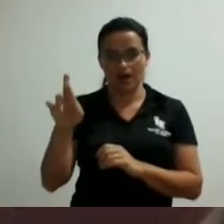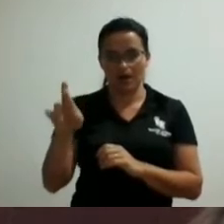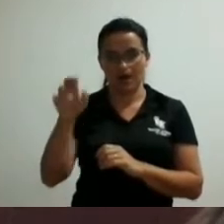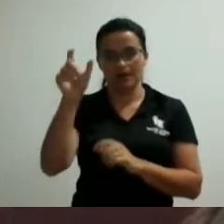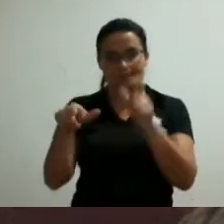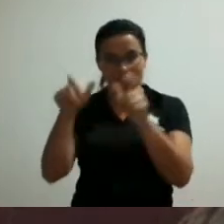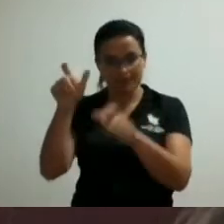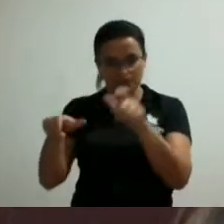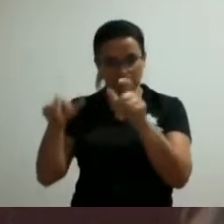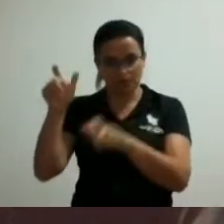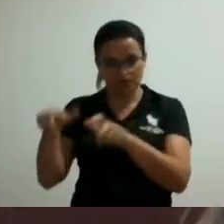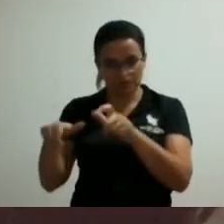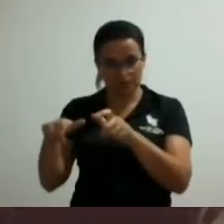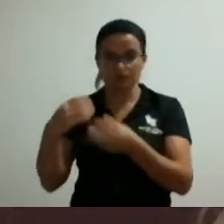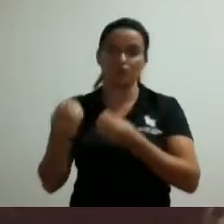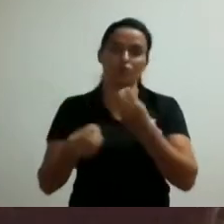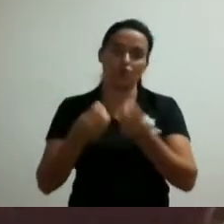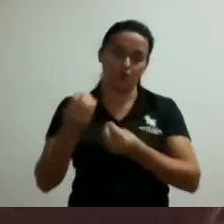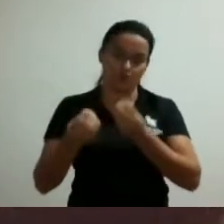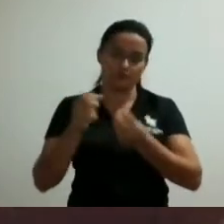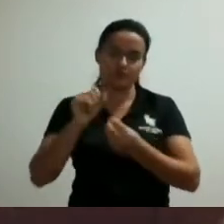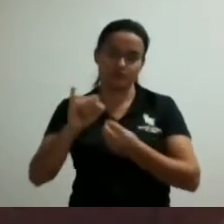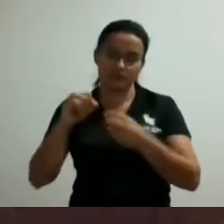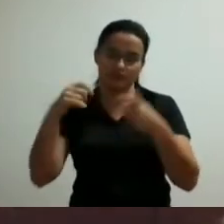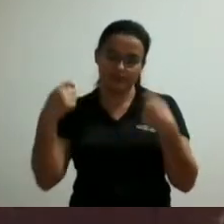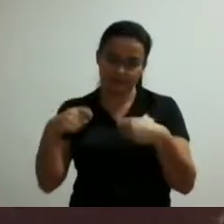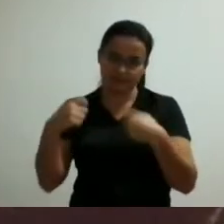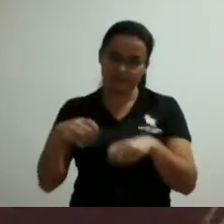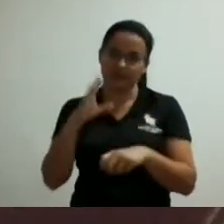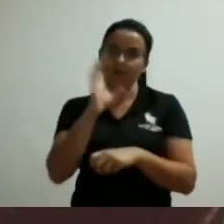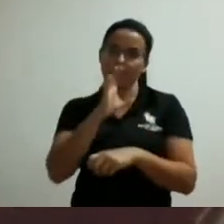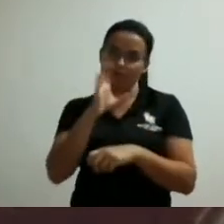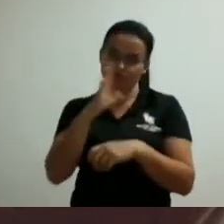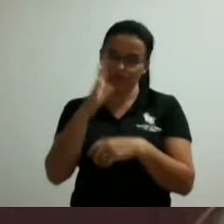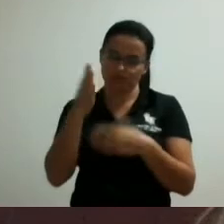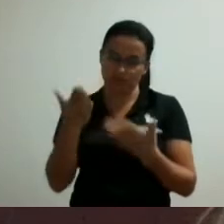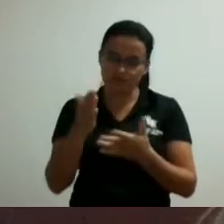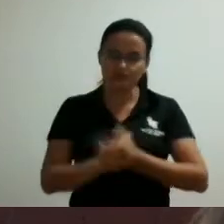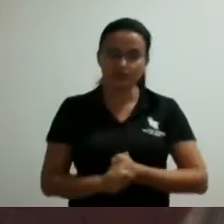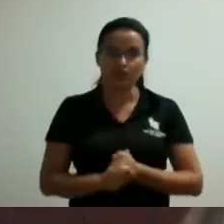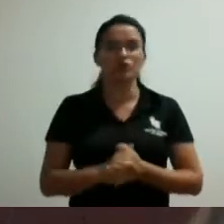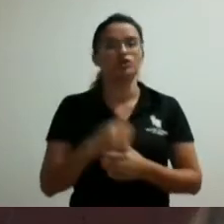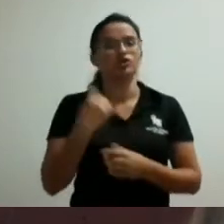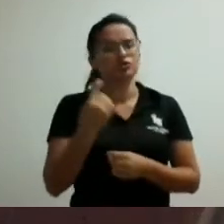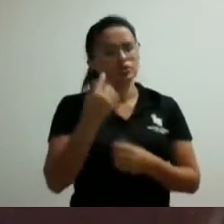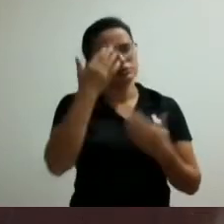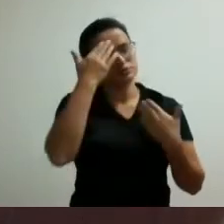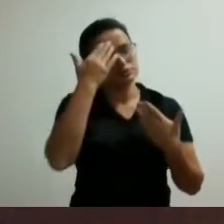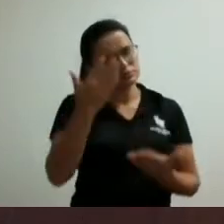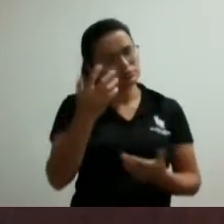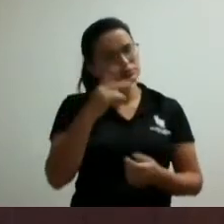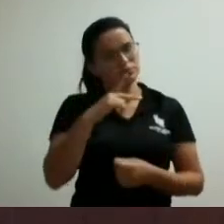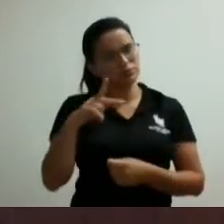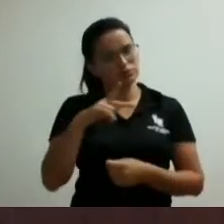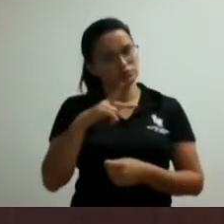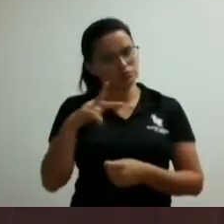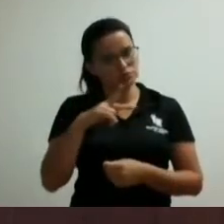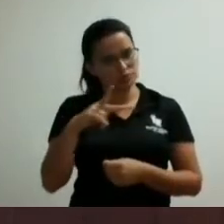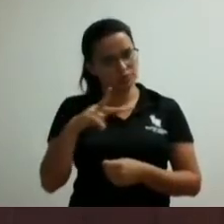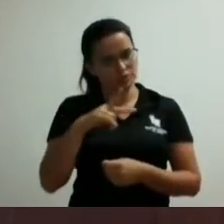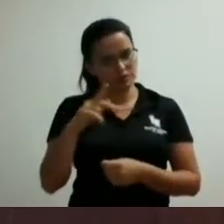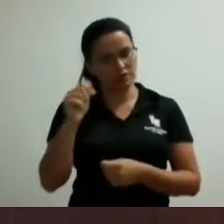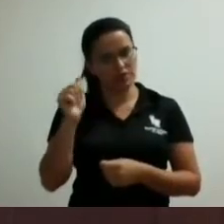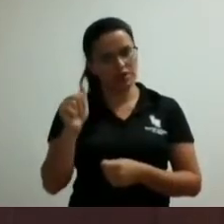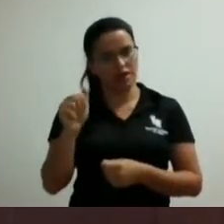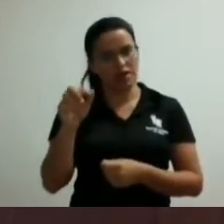nesse processo então nós agradecemos muito a professora Adriane Cacerelli mais uma vez obrigado professora por estar aqui presente